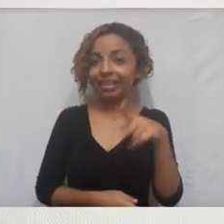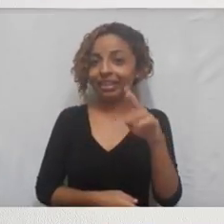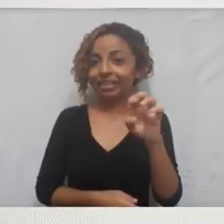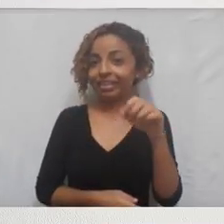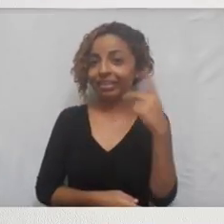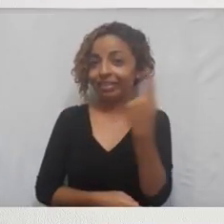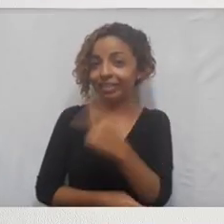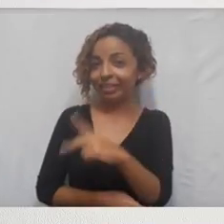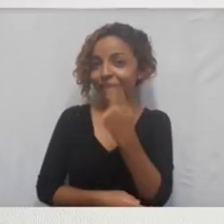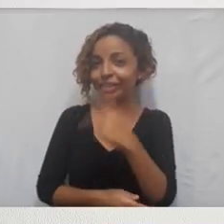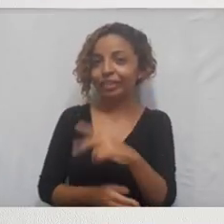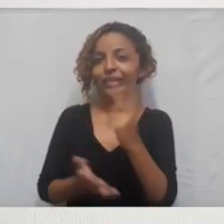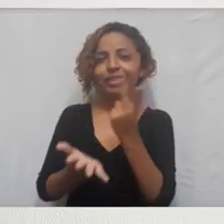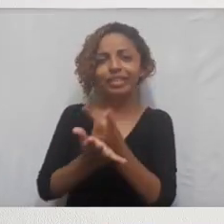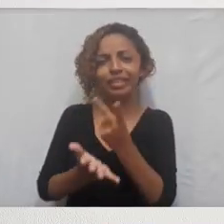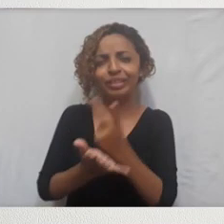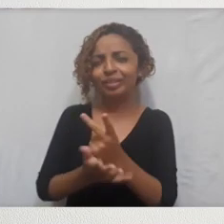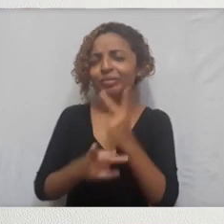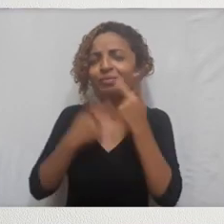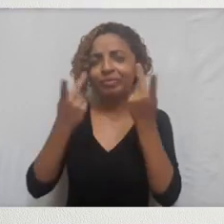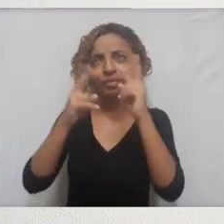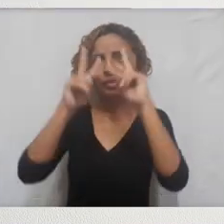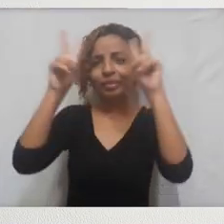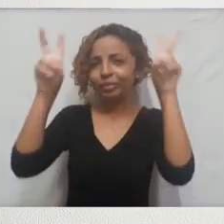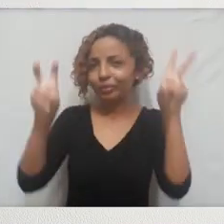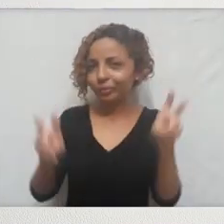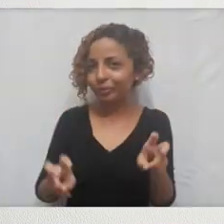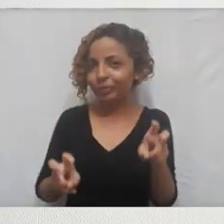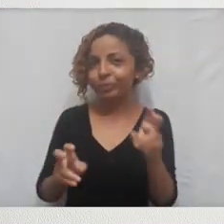muito recorrentes da carreira dele, da obra dele.